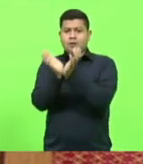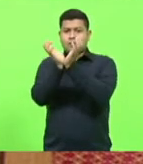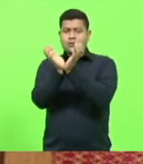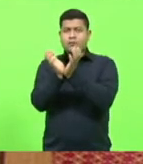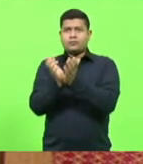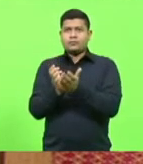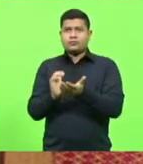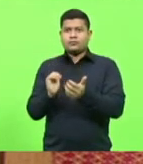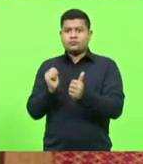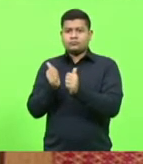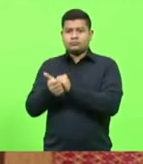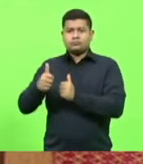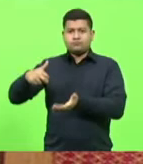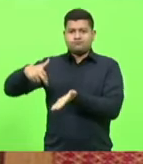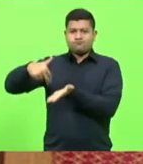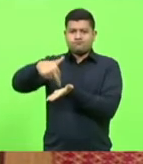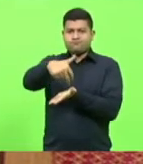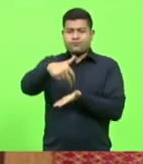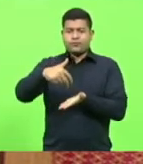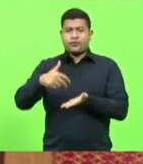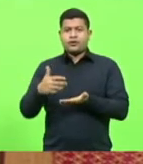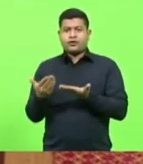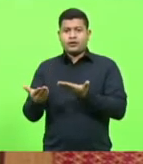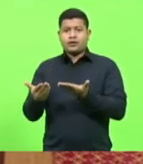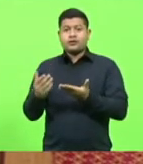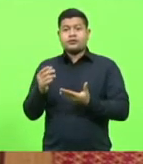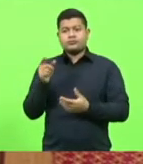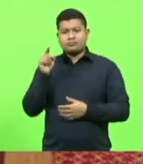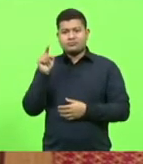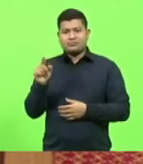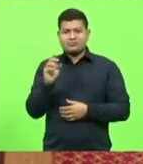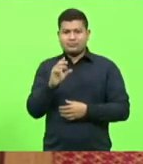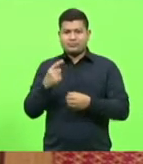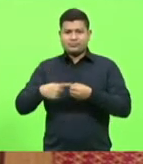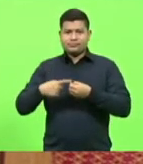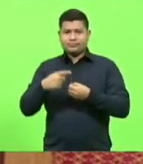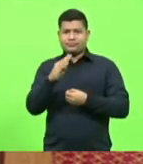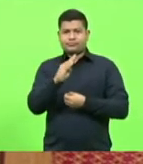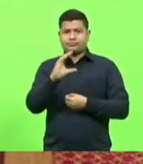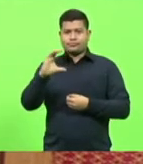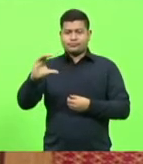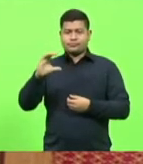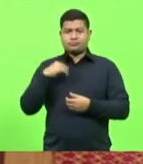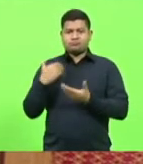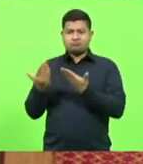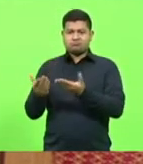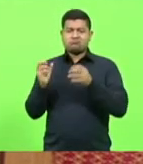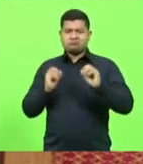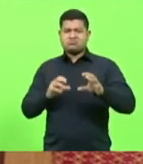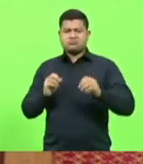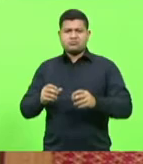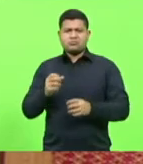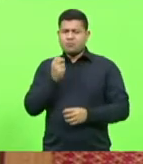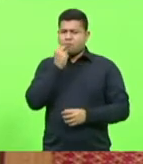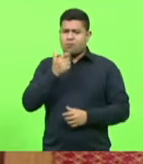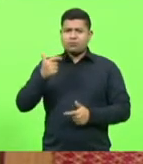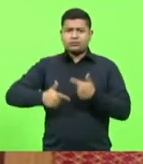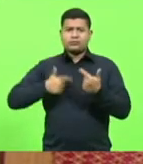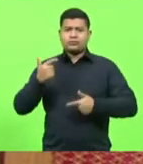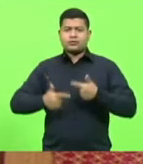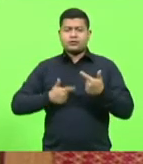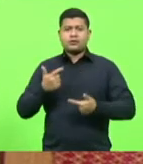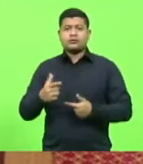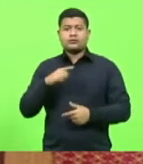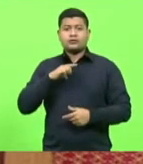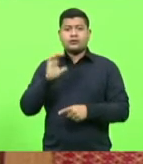Marcha Atlética. Então, o Balneário Camboriú, na educação, tem feito um grande trabalho. Até tem um